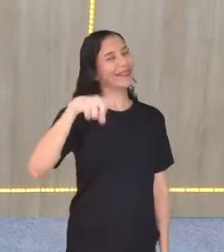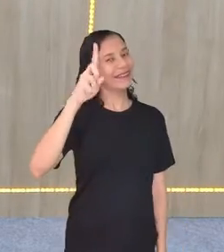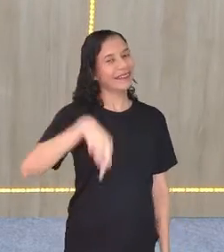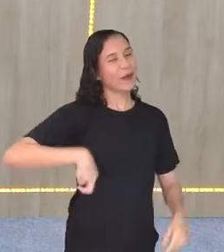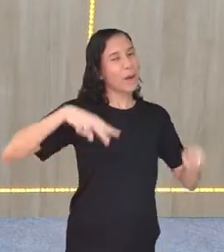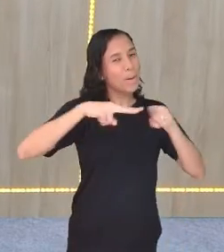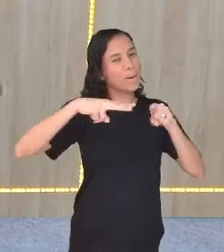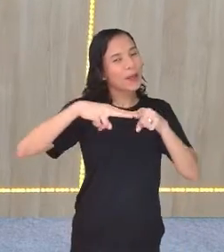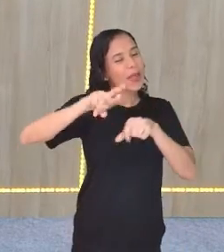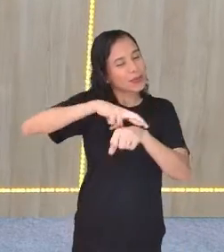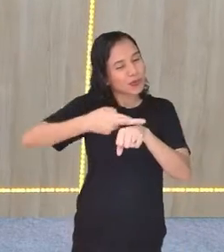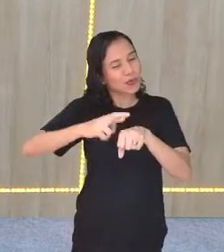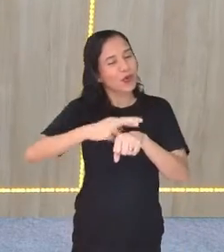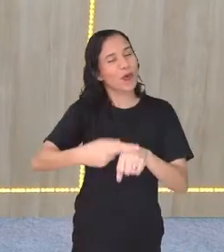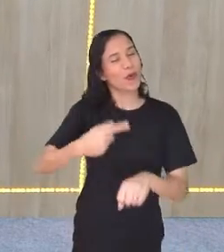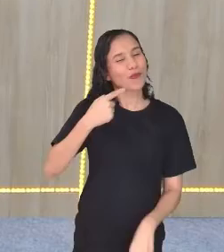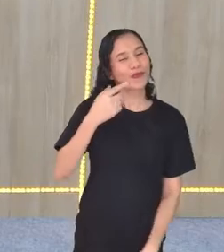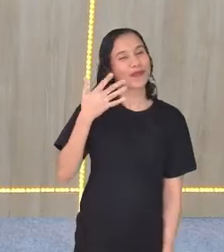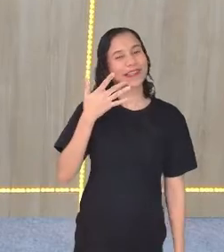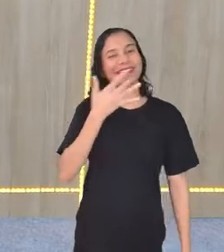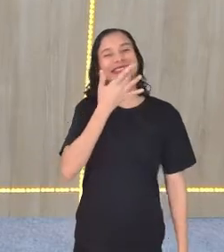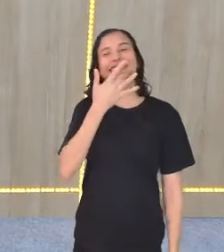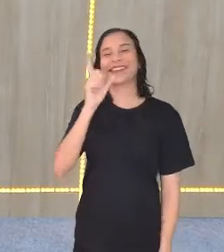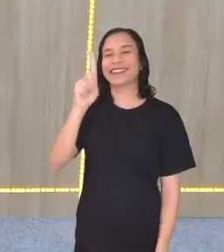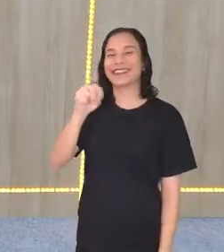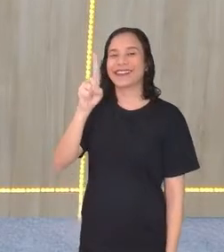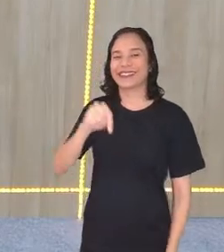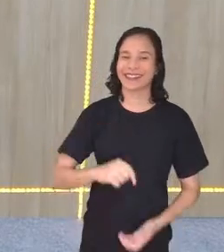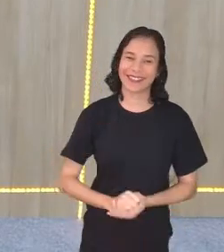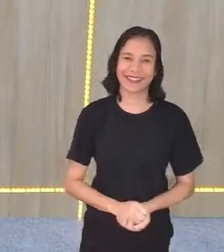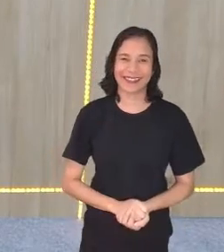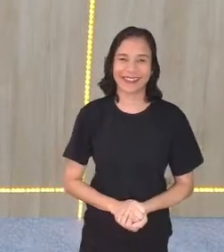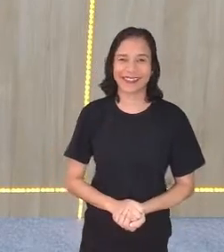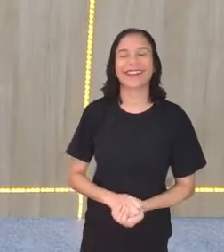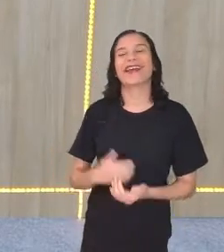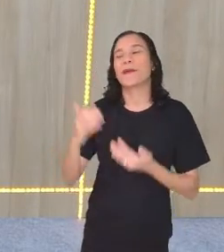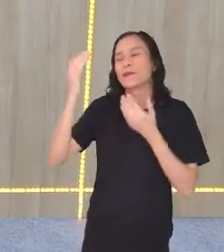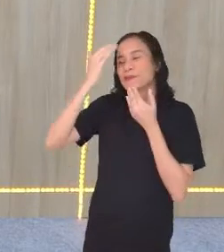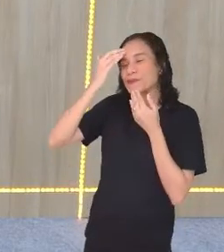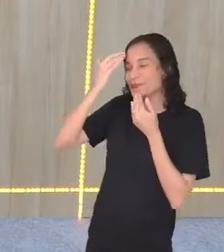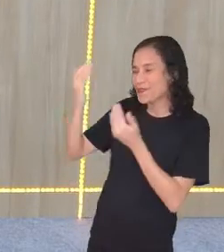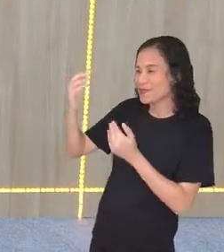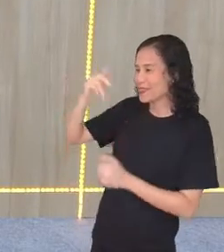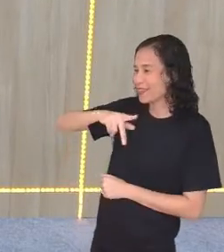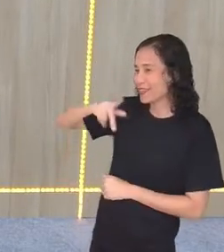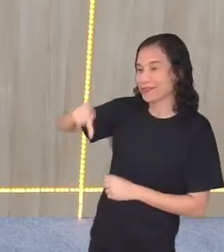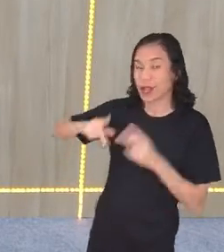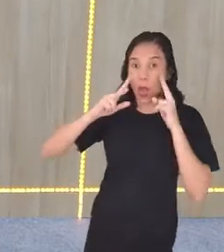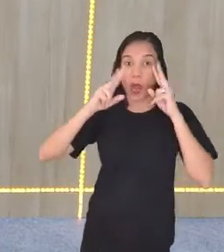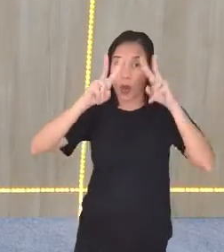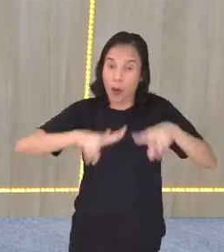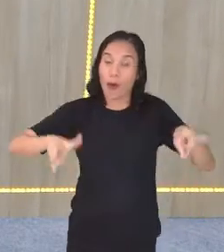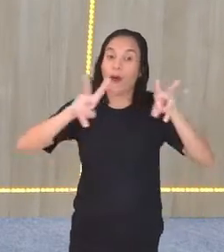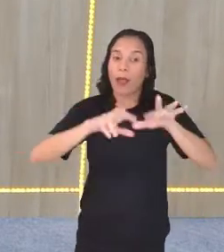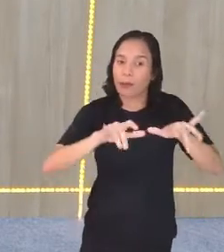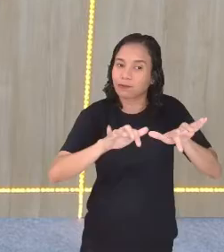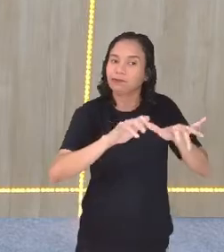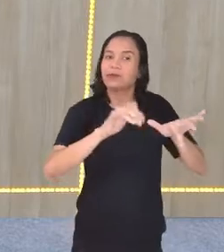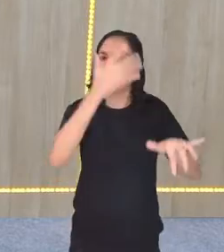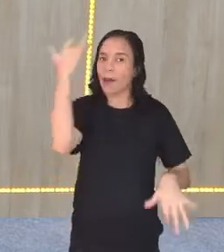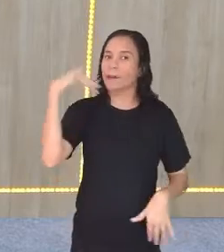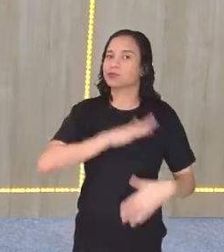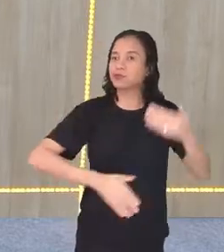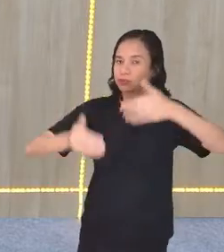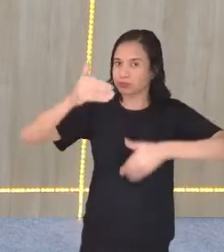Uma pizza, um chocolate, Olha que delícia! Pois é, professor. Valeu, Muito obrigada. Dê uma olhadinha lá no chat. O que é que o pessoal tá...